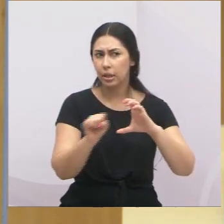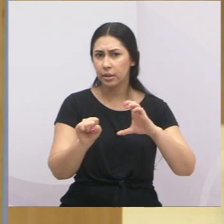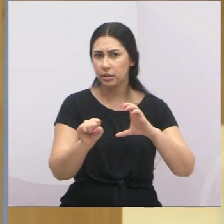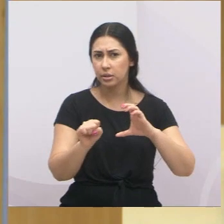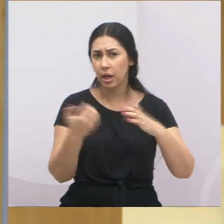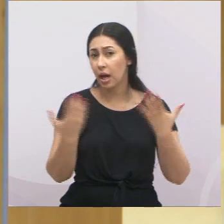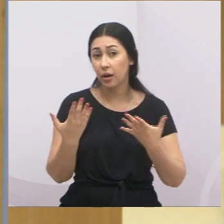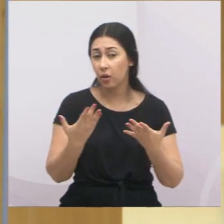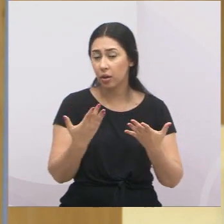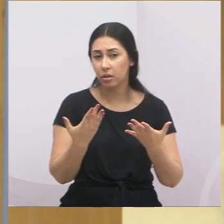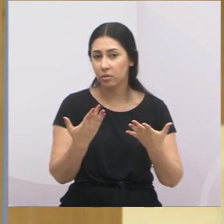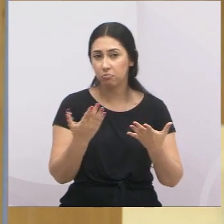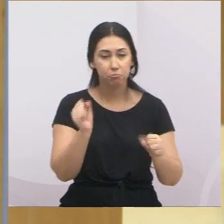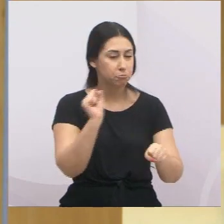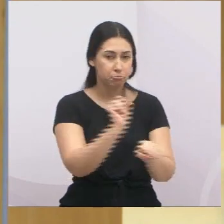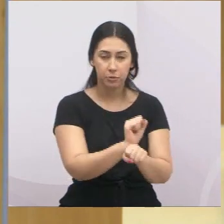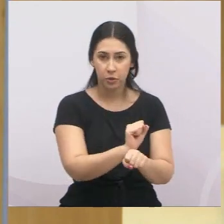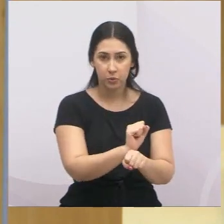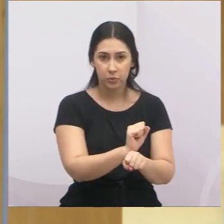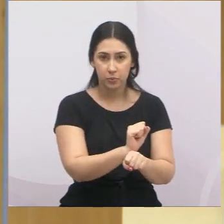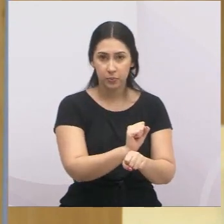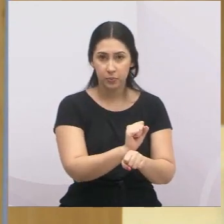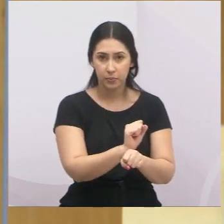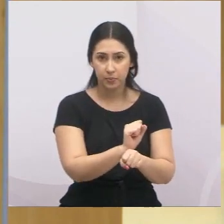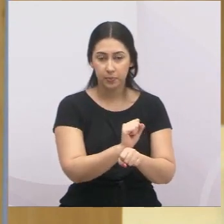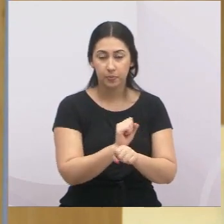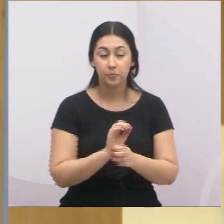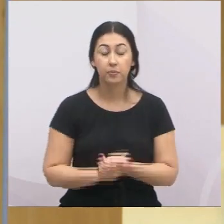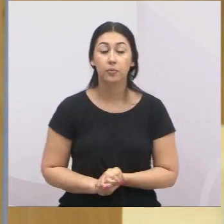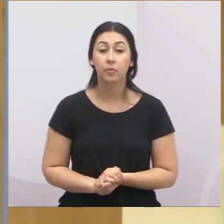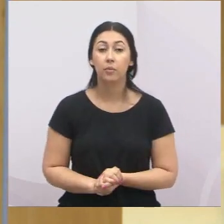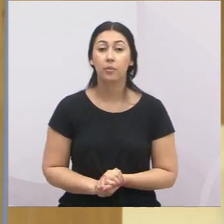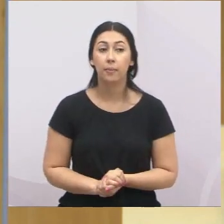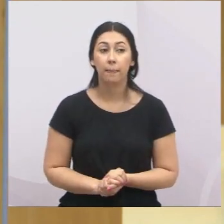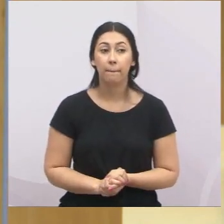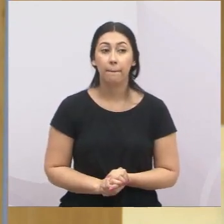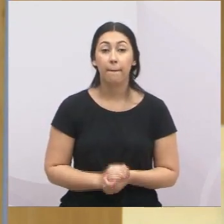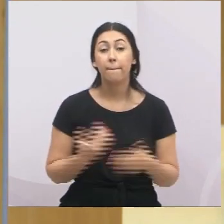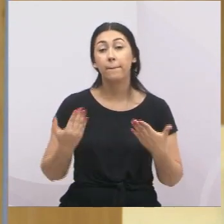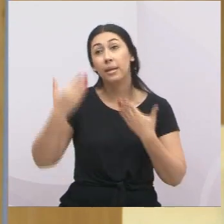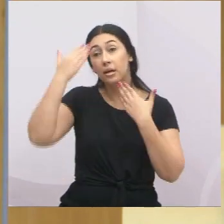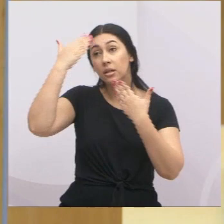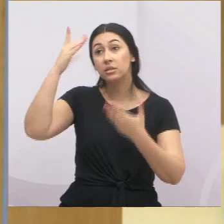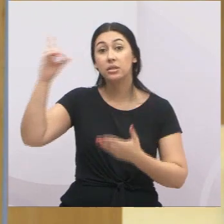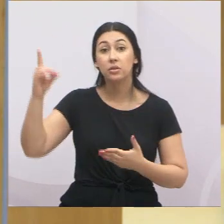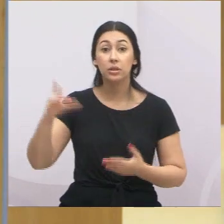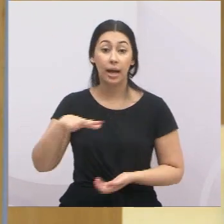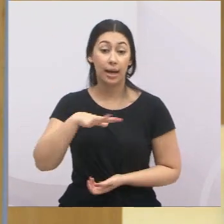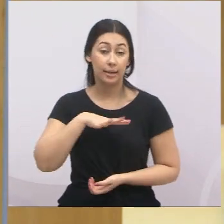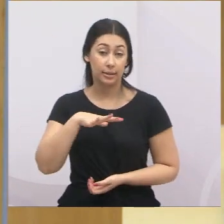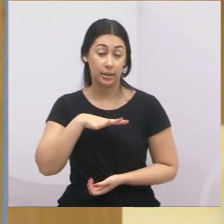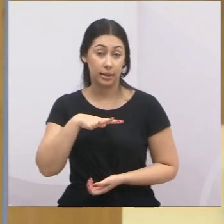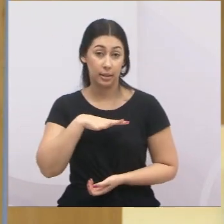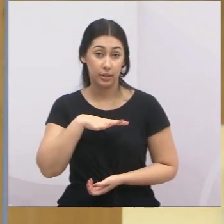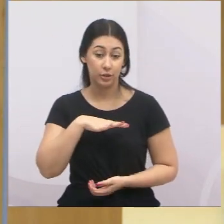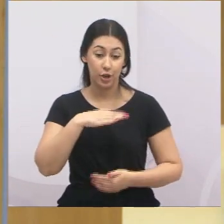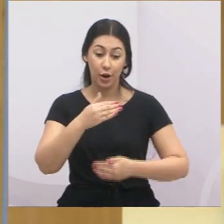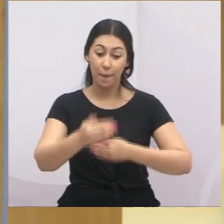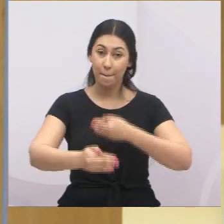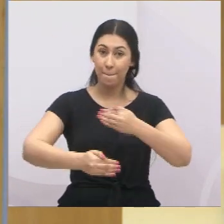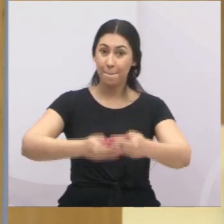foi desativado. E nesse sentido, graças a Deus, a nossa cidade avançou de fase,